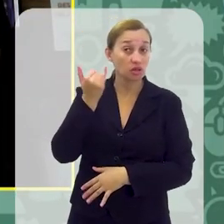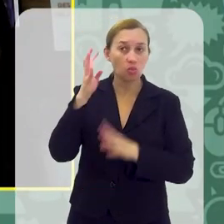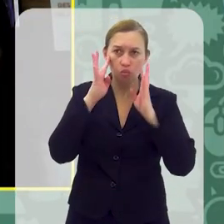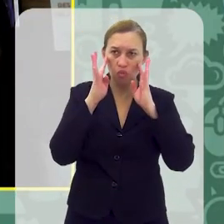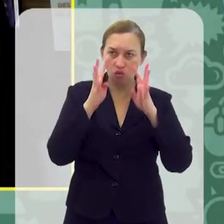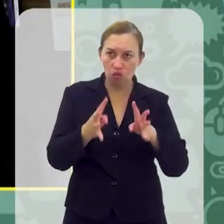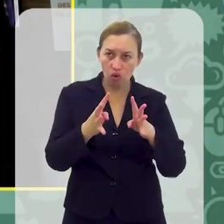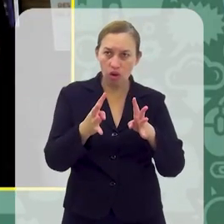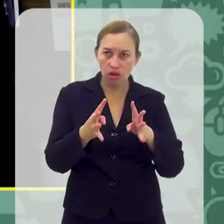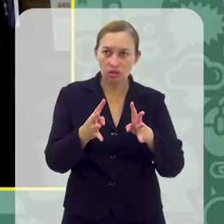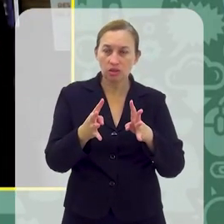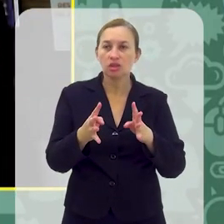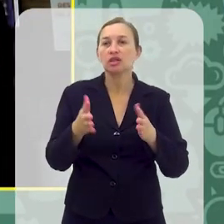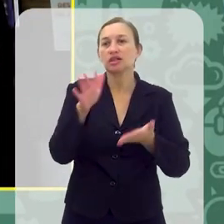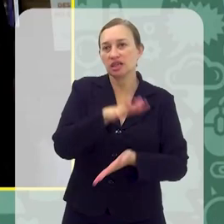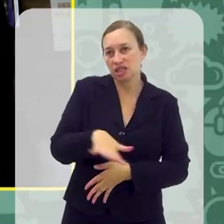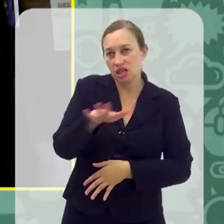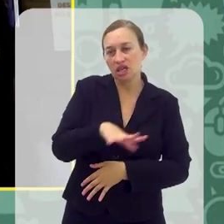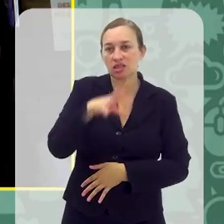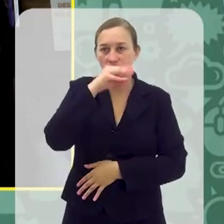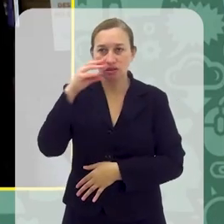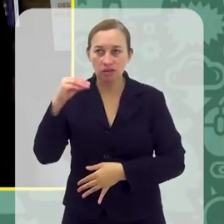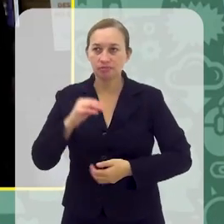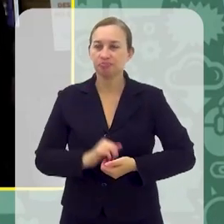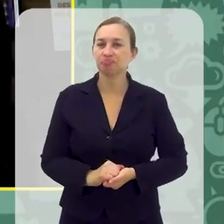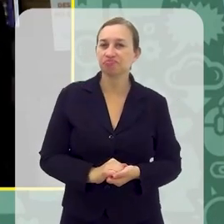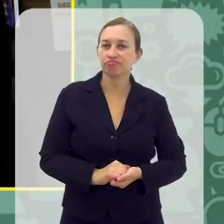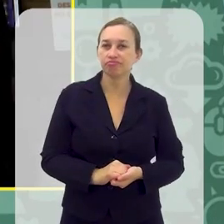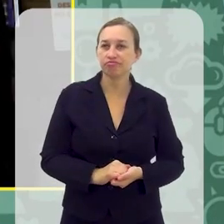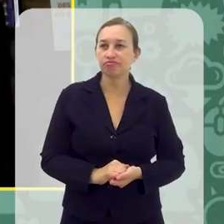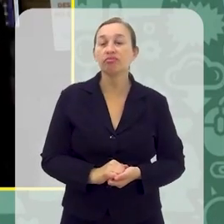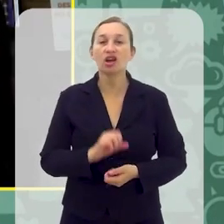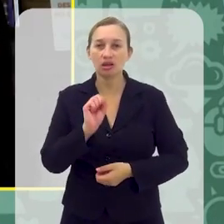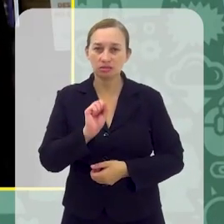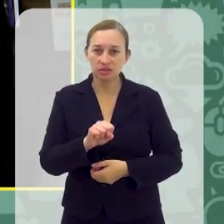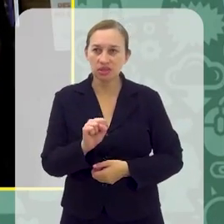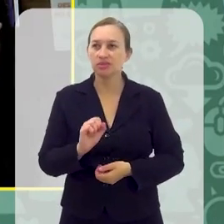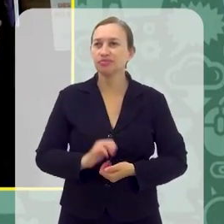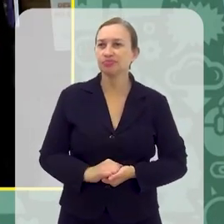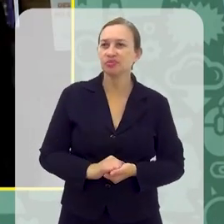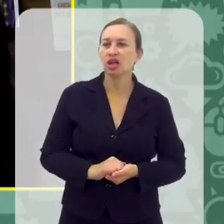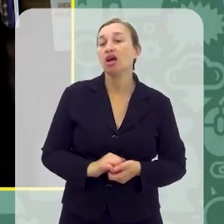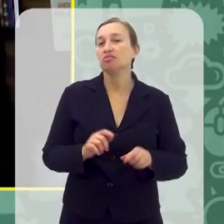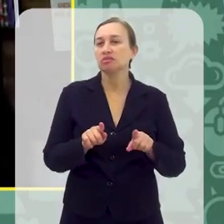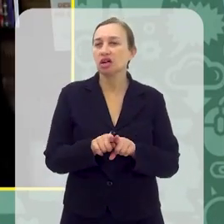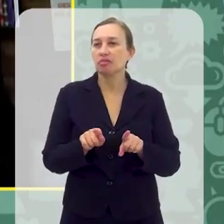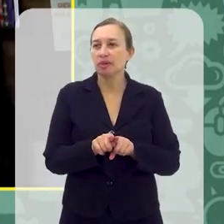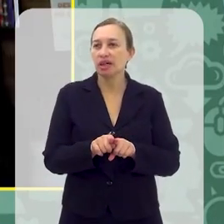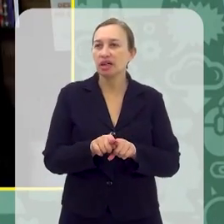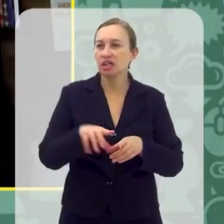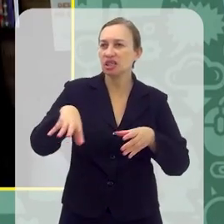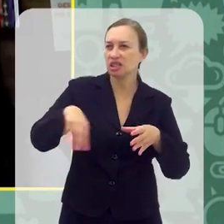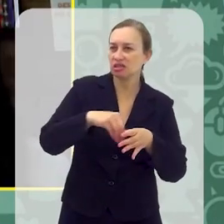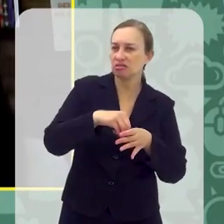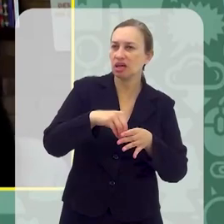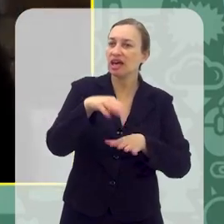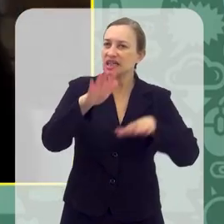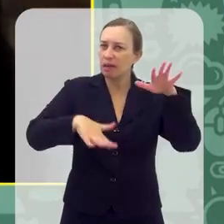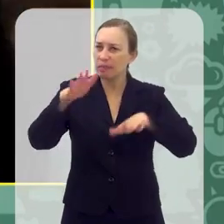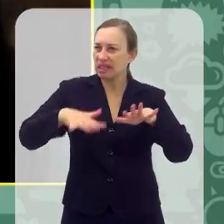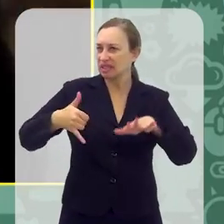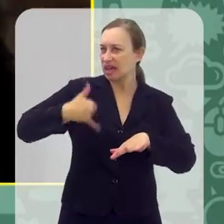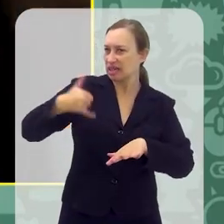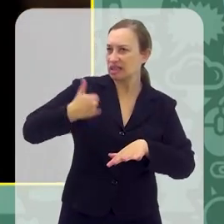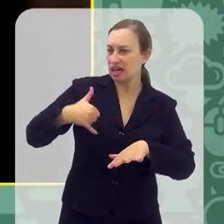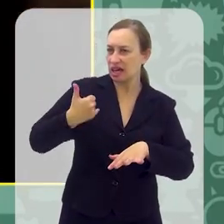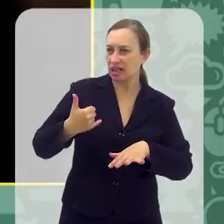importante para a concentração, para o foco dessa criança e desse adolescente. Sim, acho que com isso, também colocar dentro de cada idade,